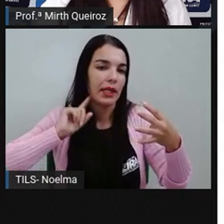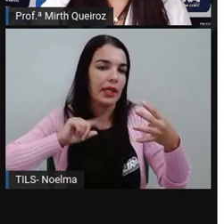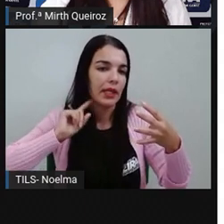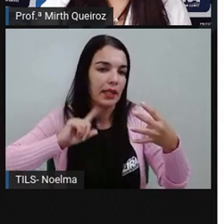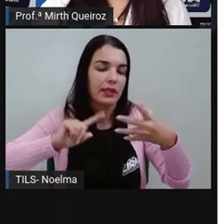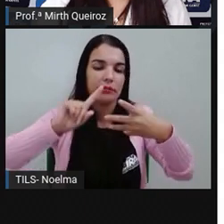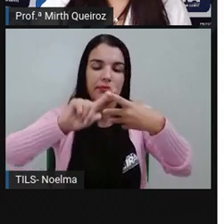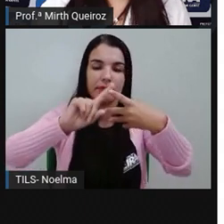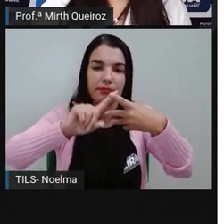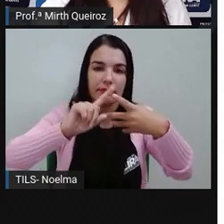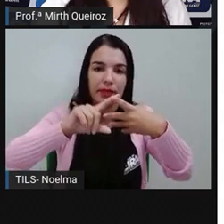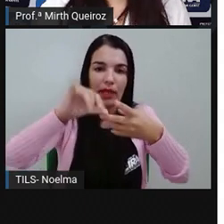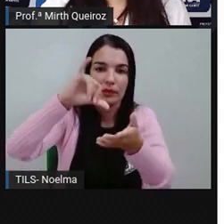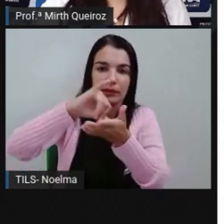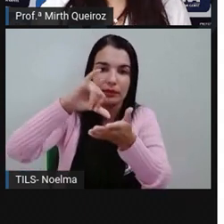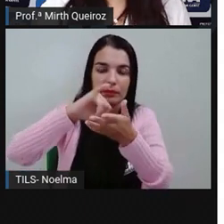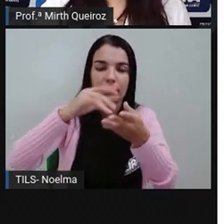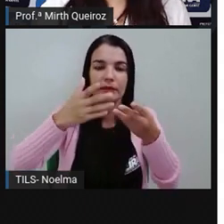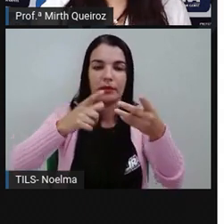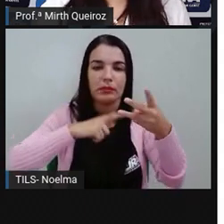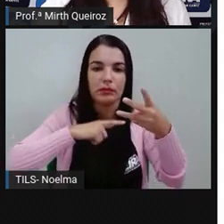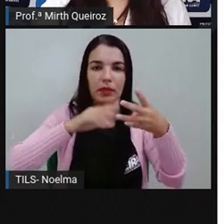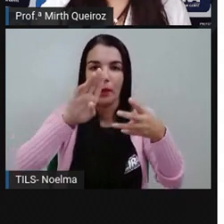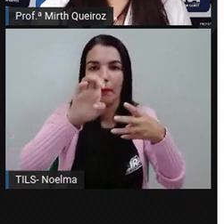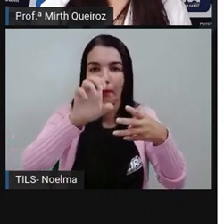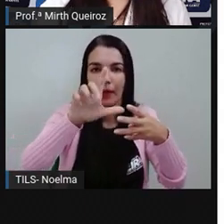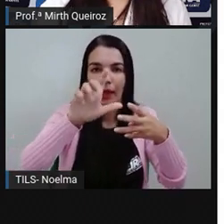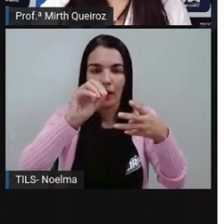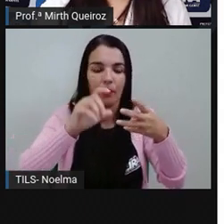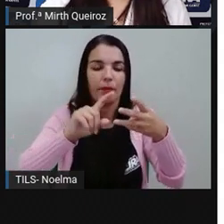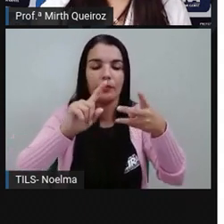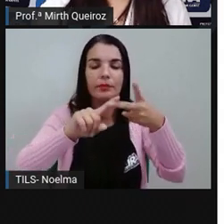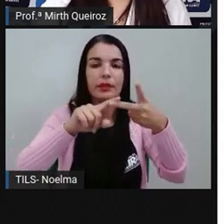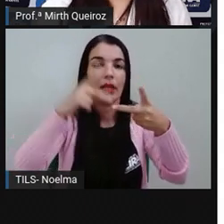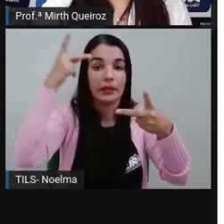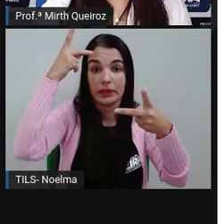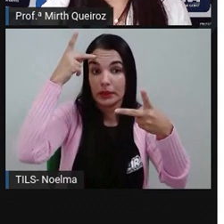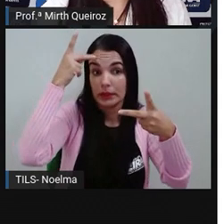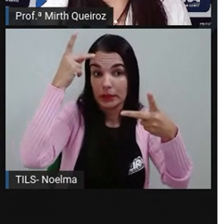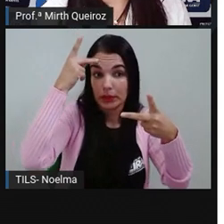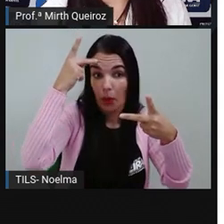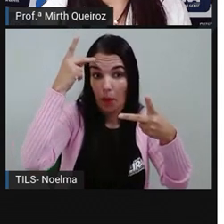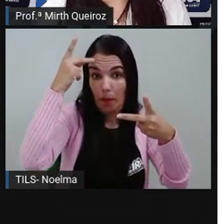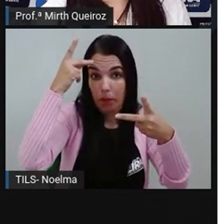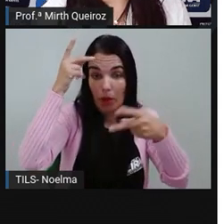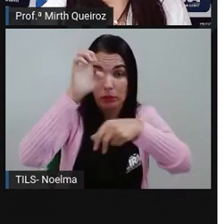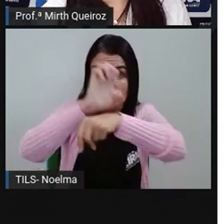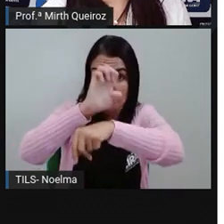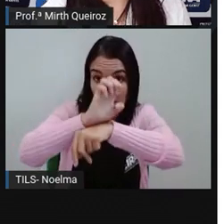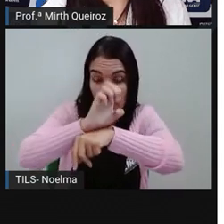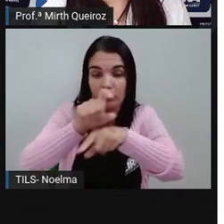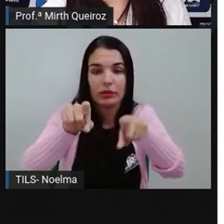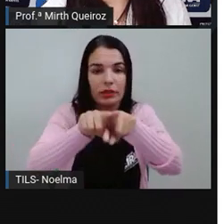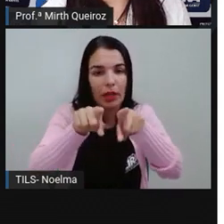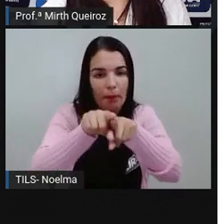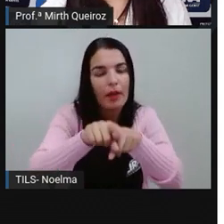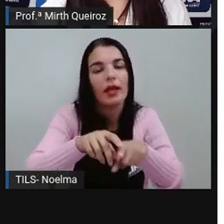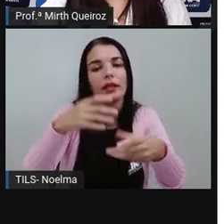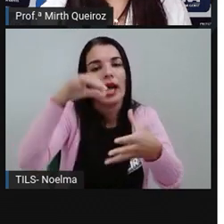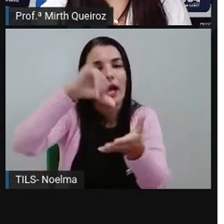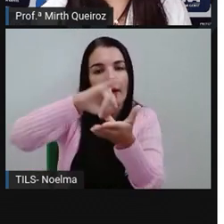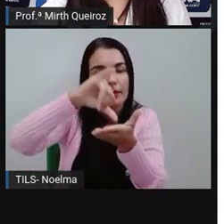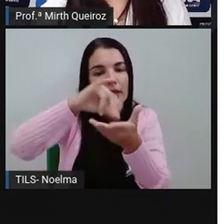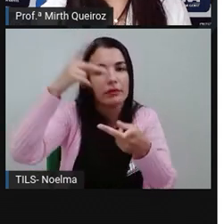né? Que tem como capital Belo Horizonte. São Paulo, que a capital é São Paulo, tem o mesmo nome.